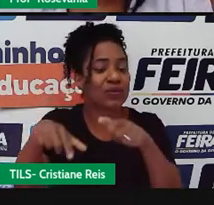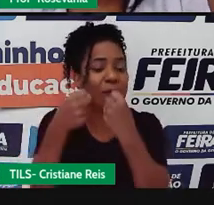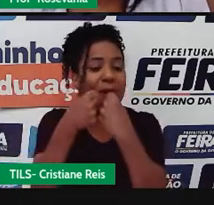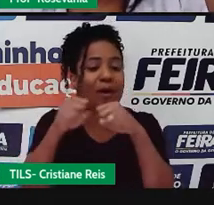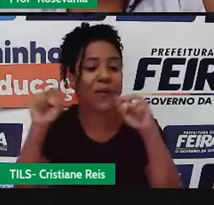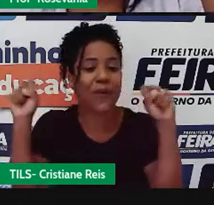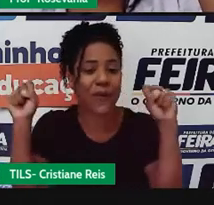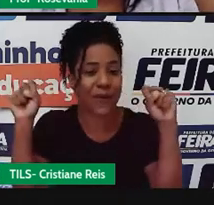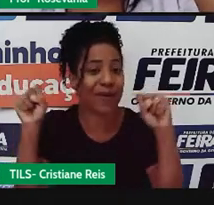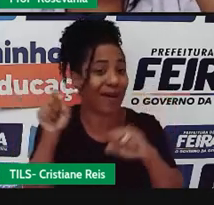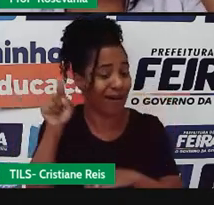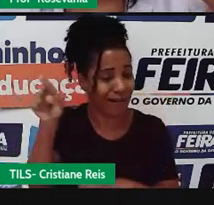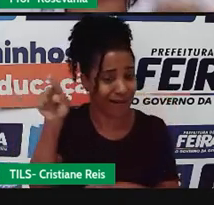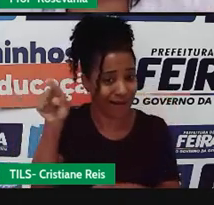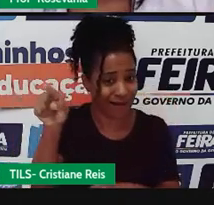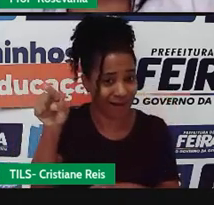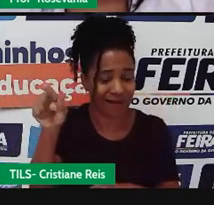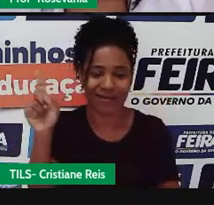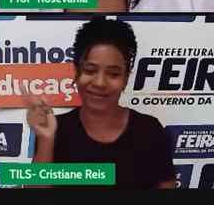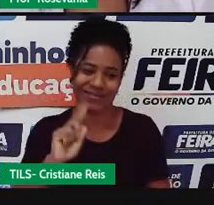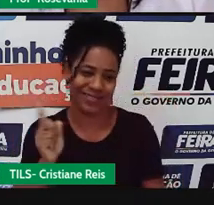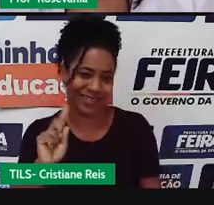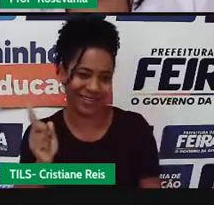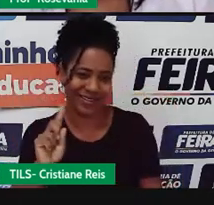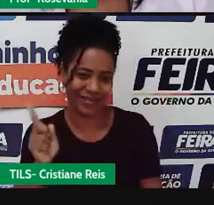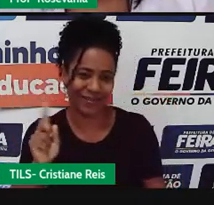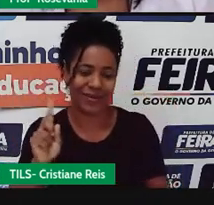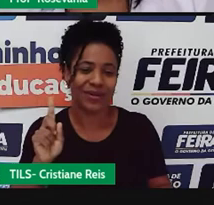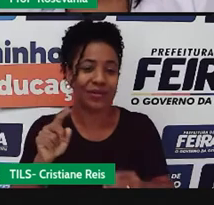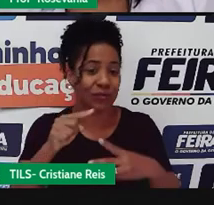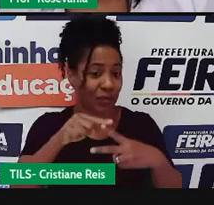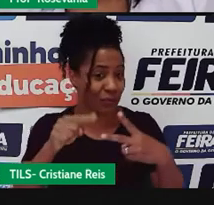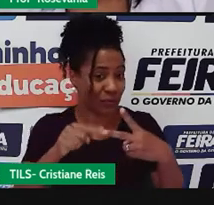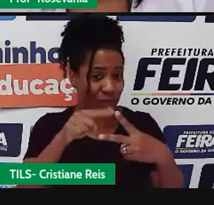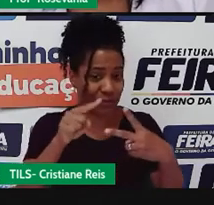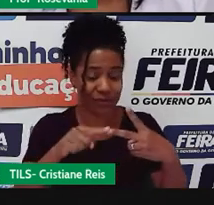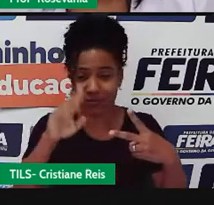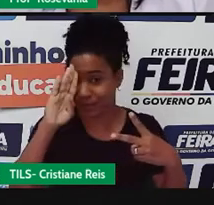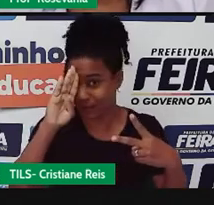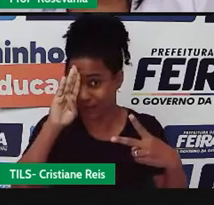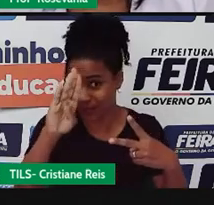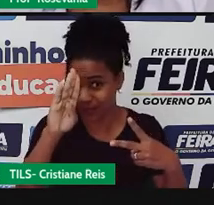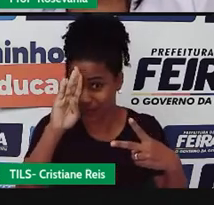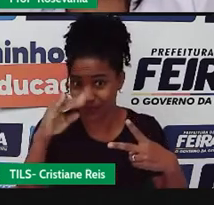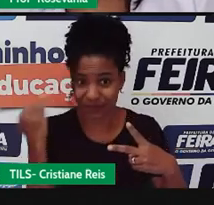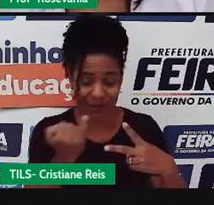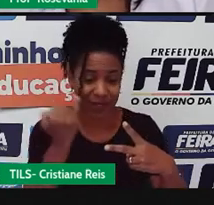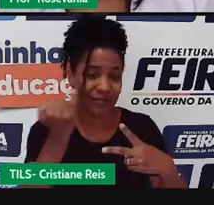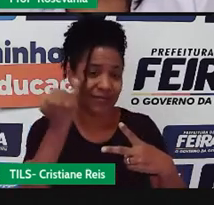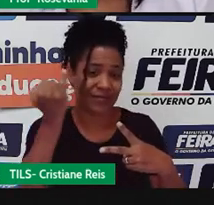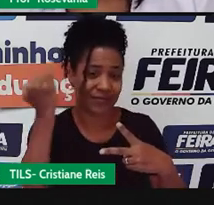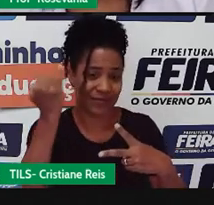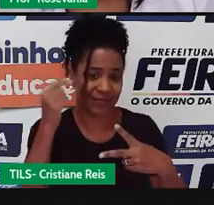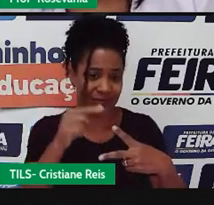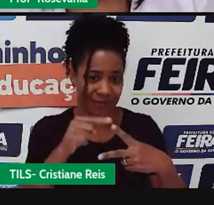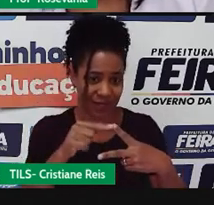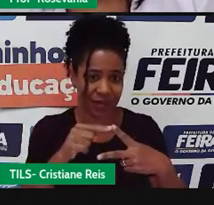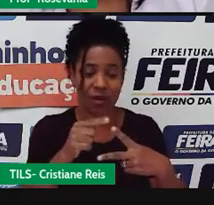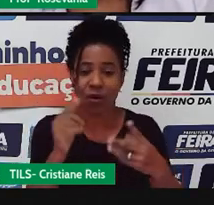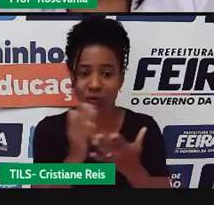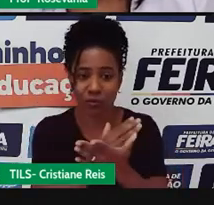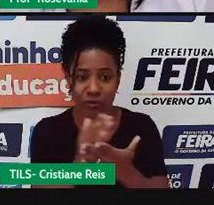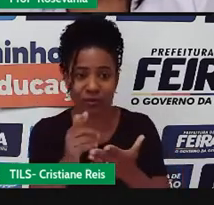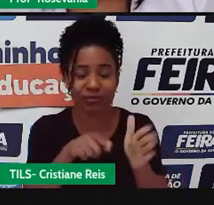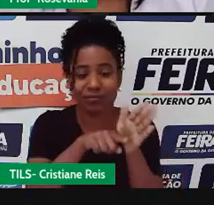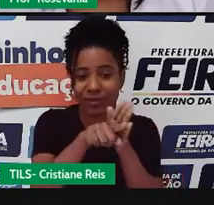no nosso, no nosso país, então são dois aquíferos de importância, pesquisadores dizem